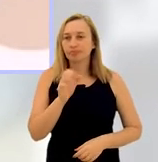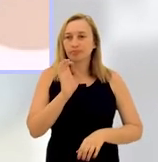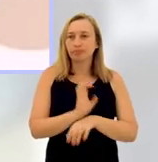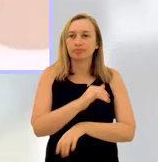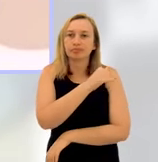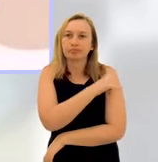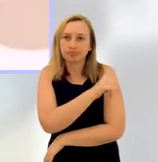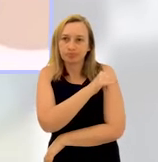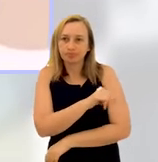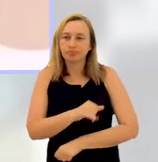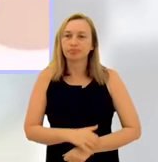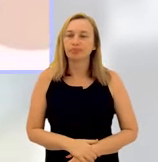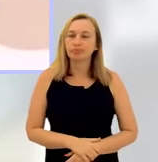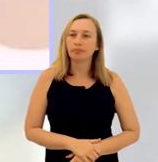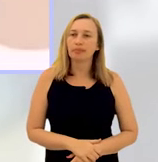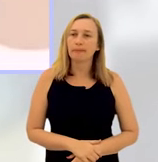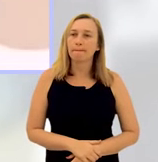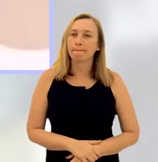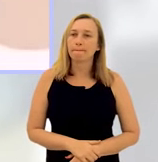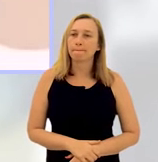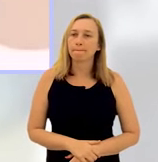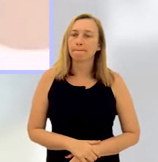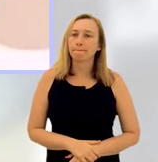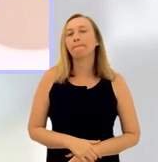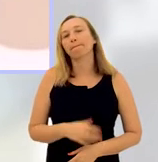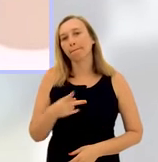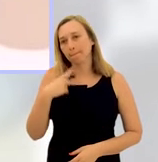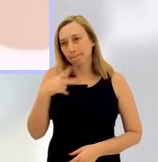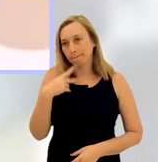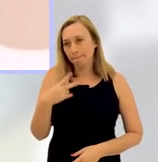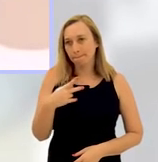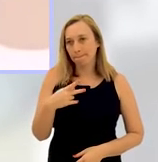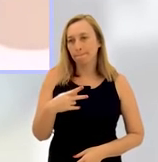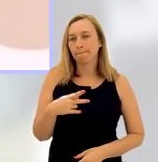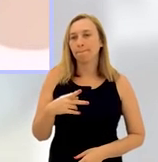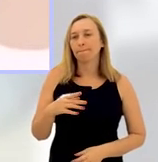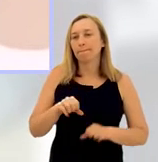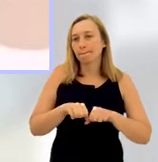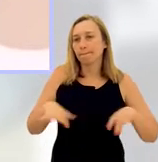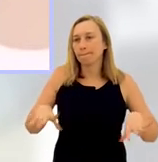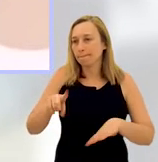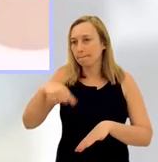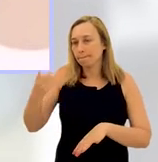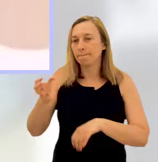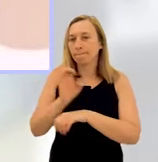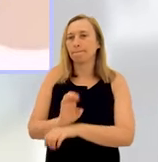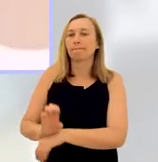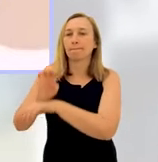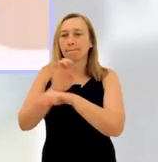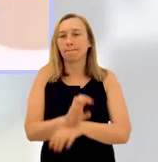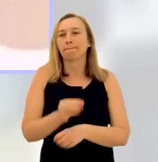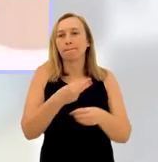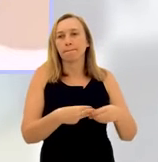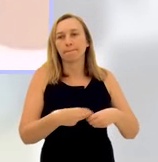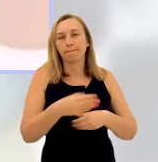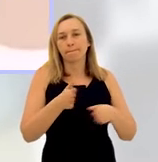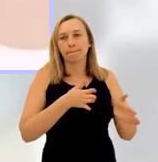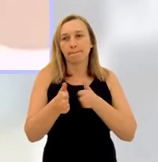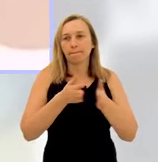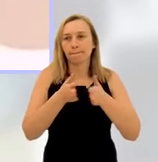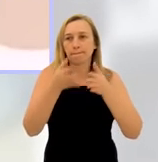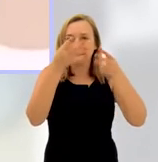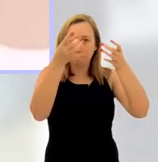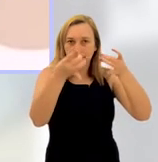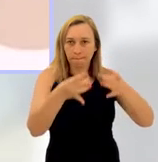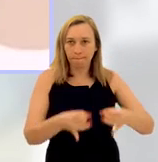mulheres residentes do estado do Rio, nos 92 municípios. E a gente, como eu falei, vai em breve expandir para outros estados, outros municípios. Então, ela